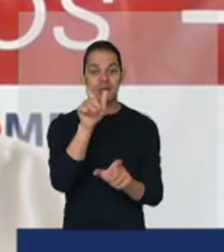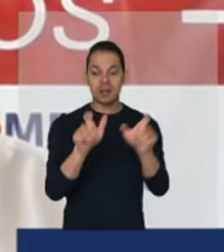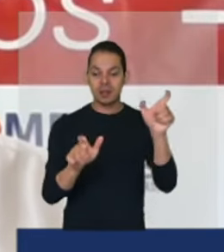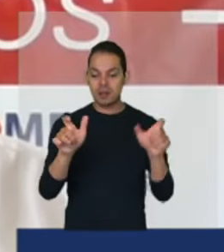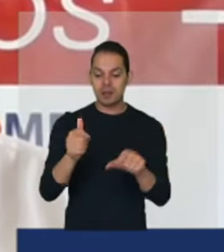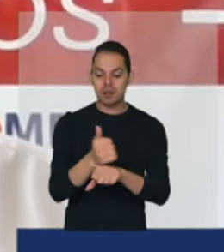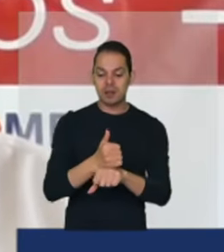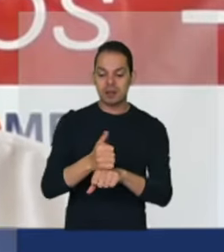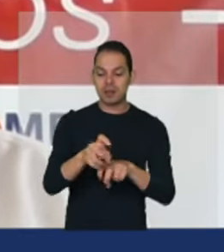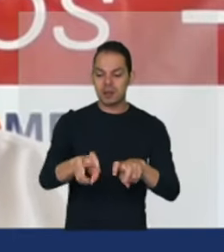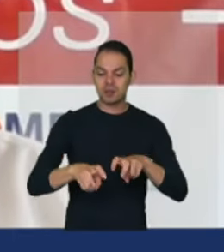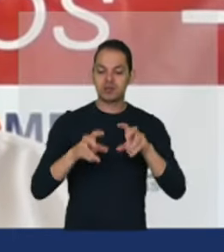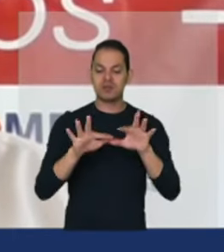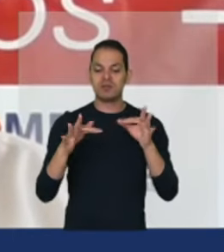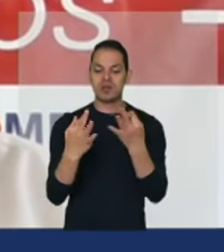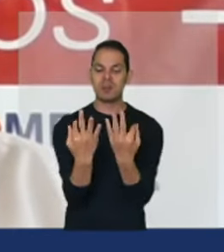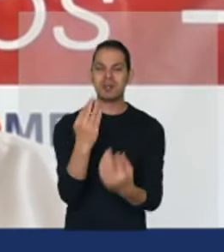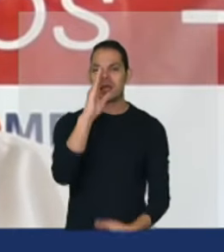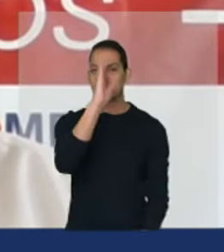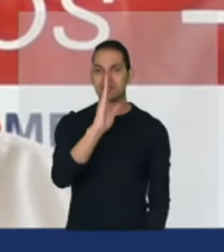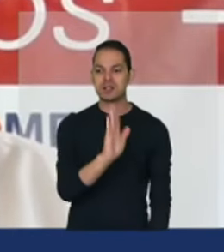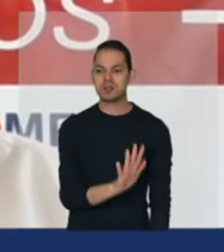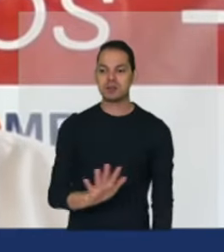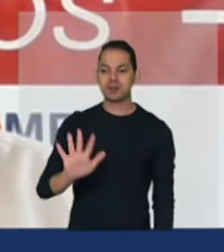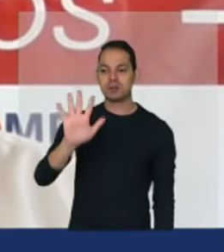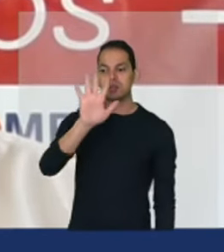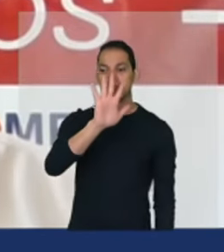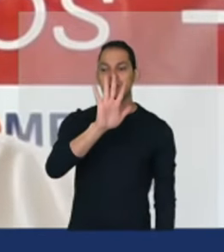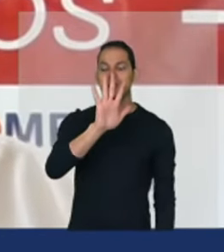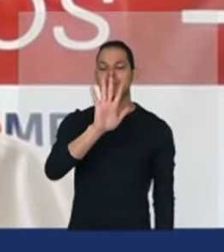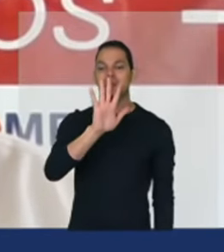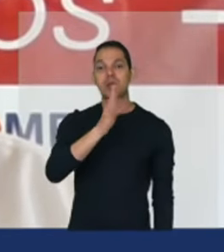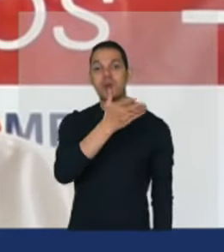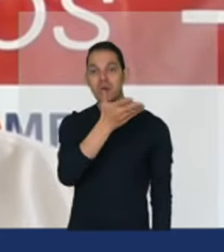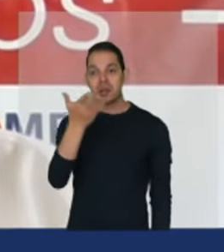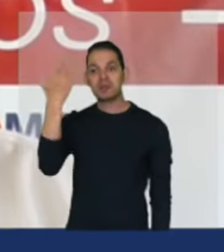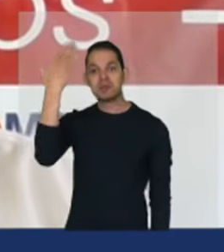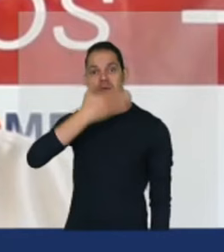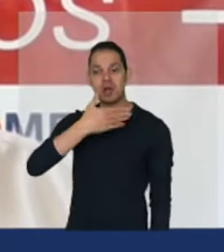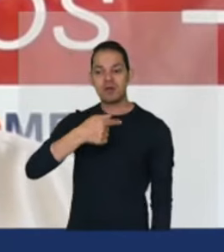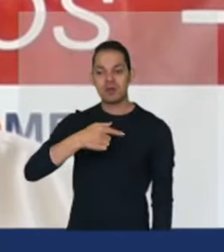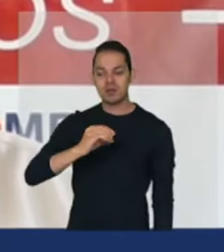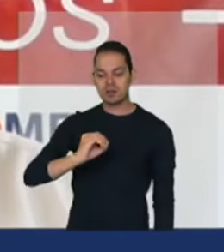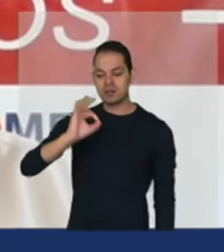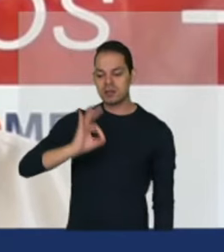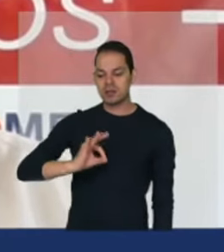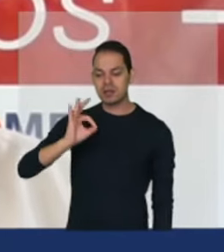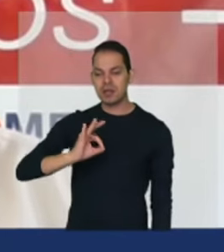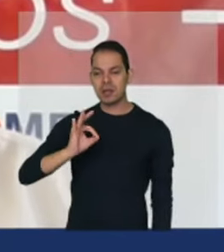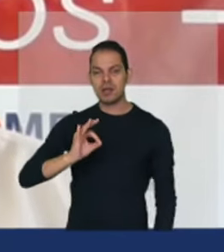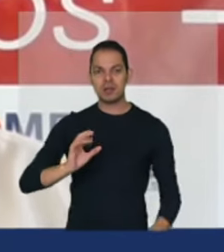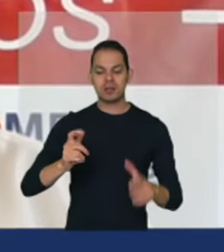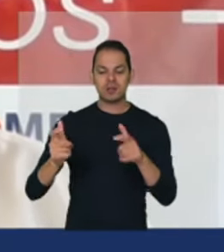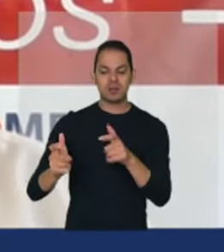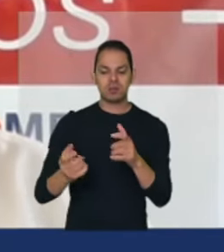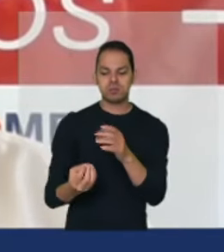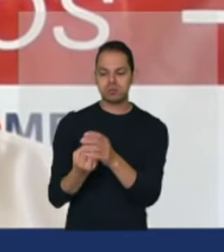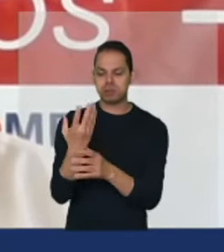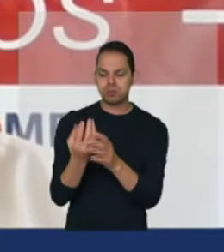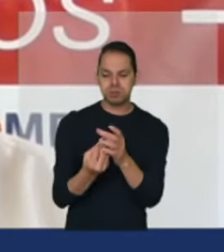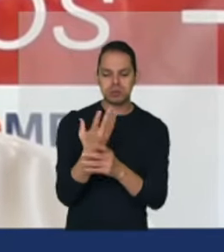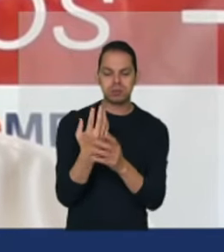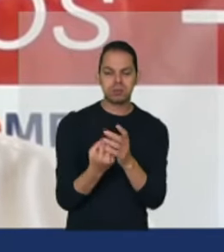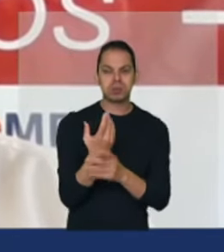de todo o Brasil que demonstram que 70% do estabelecimento de produção agrícola são da